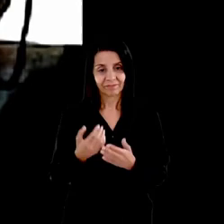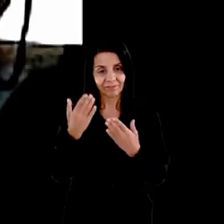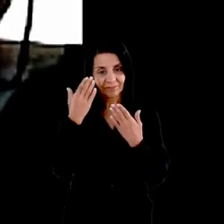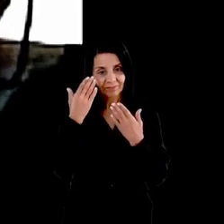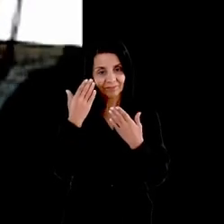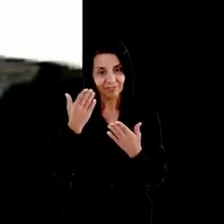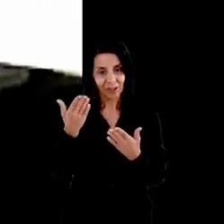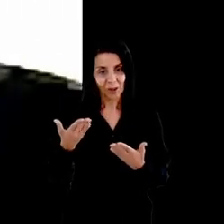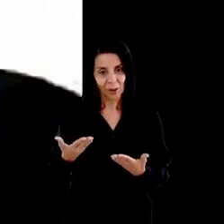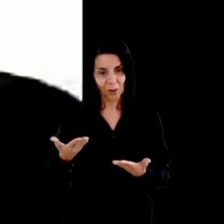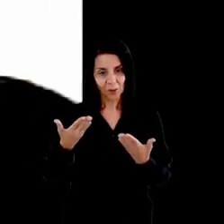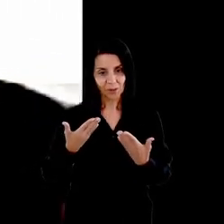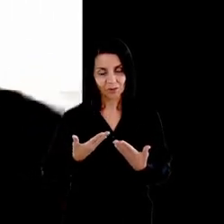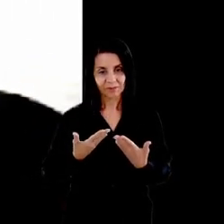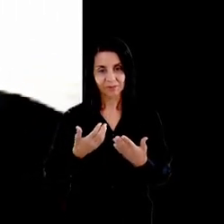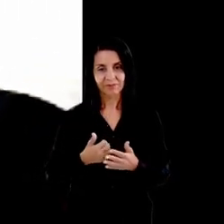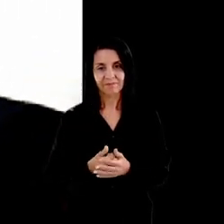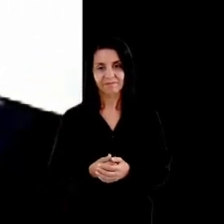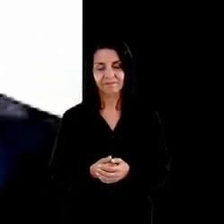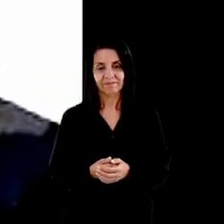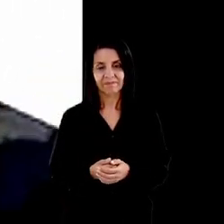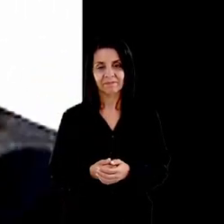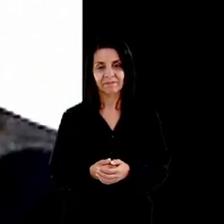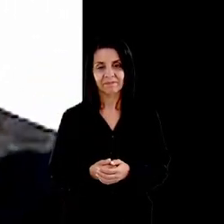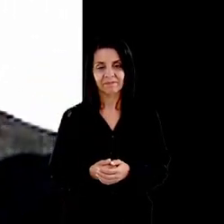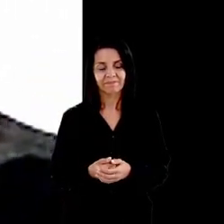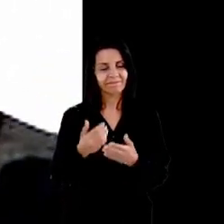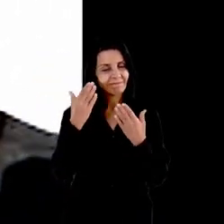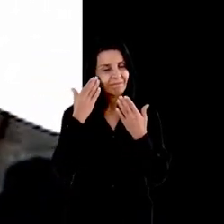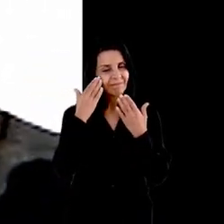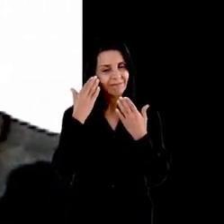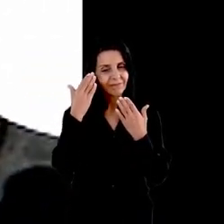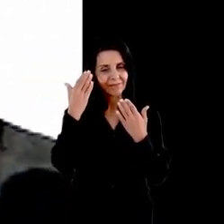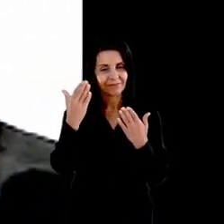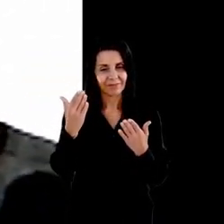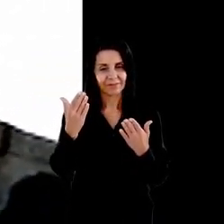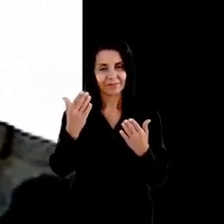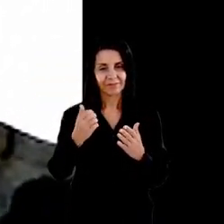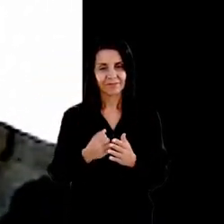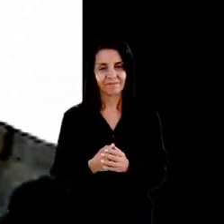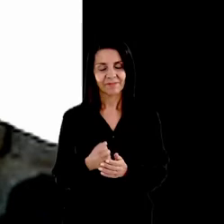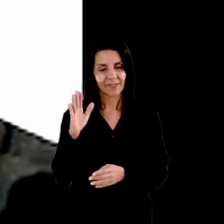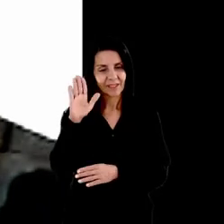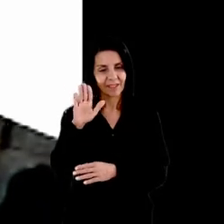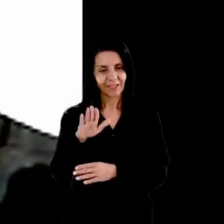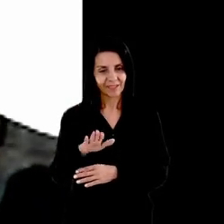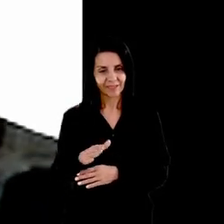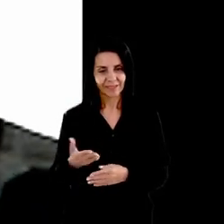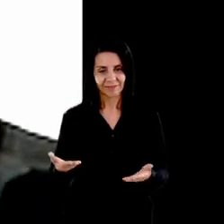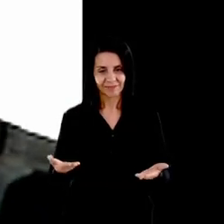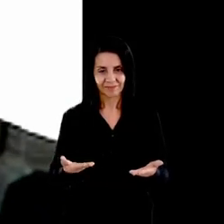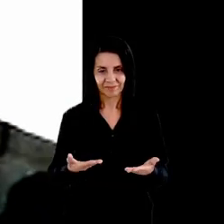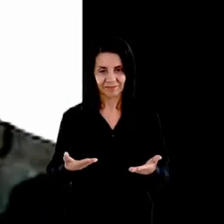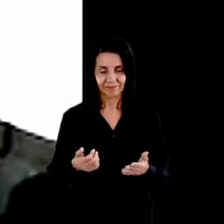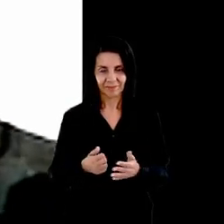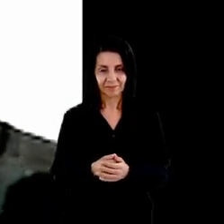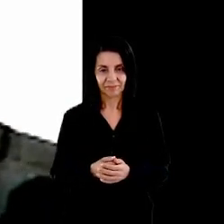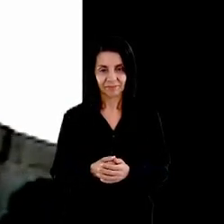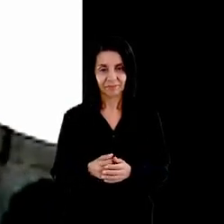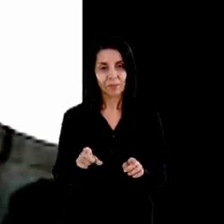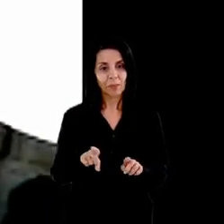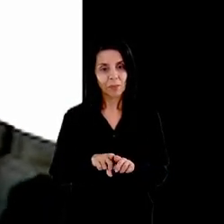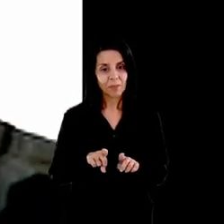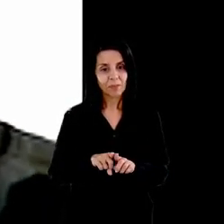convite e dizer da nossa gratidão por esta tarde de hoje também eu queria dar uma